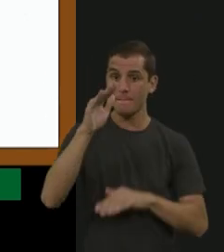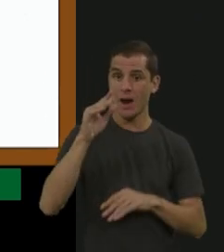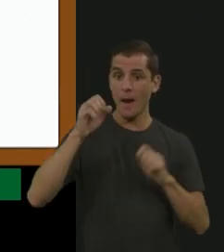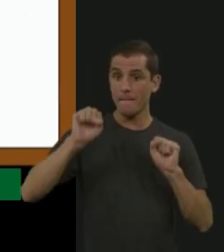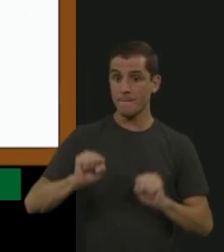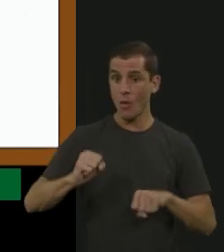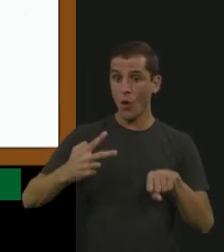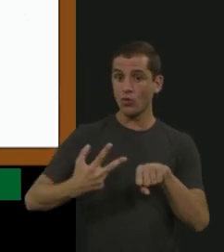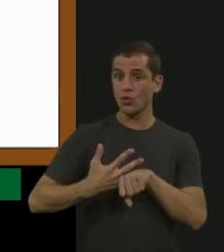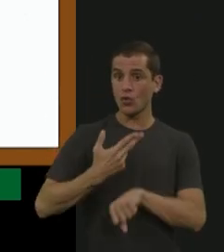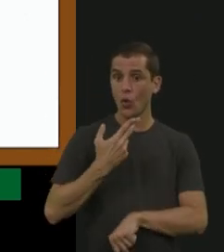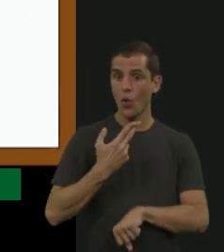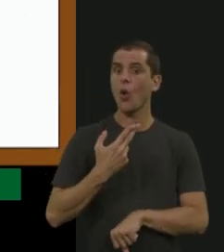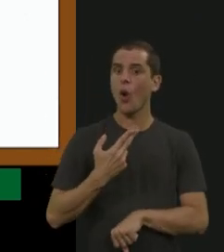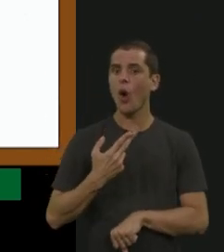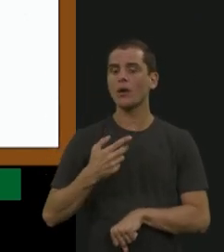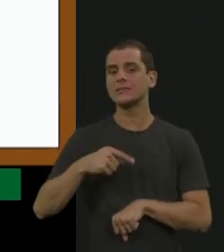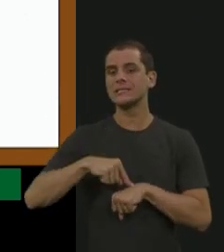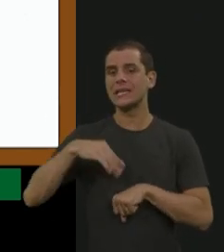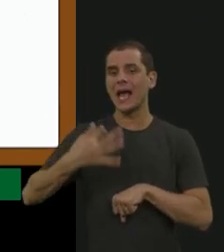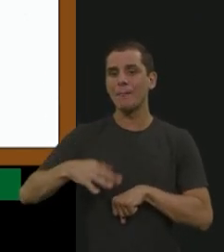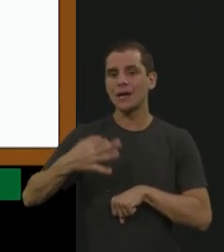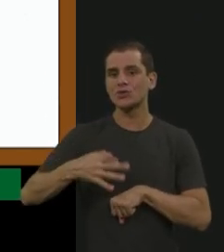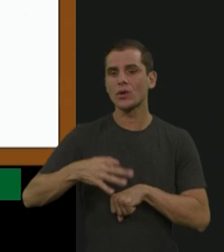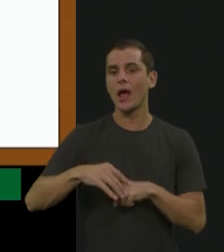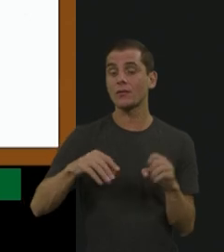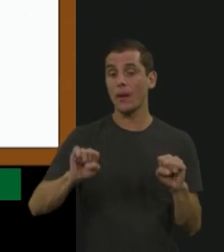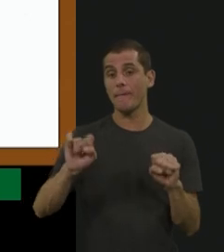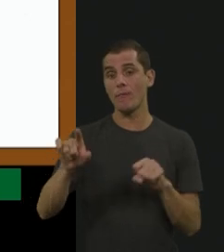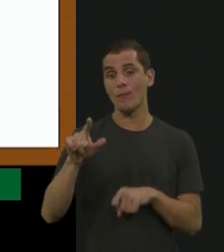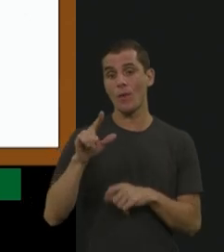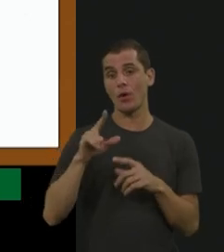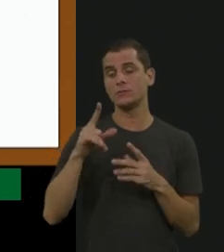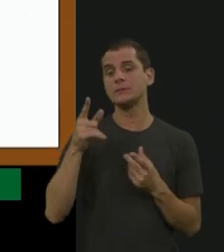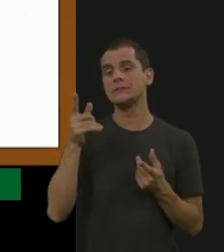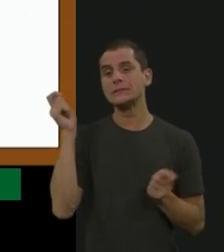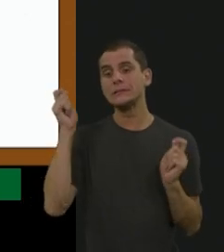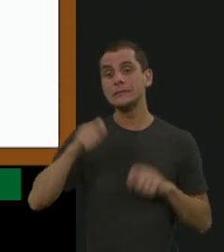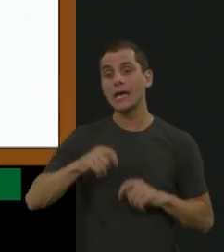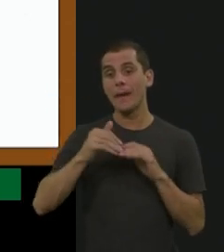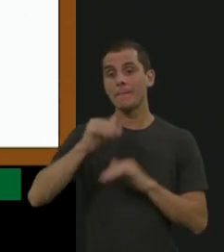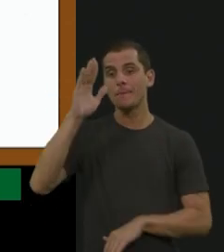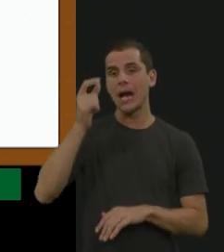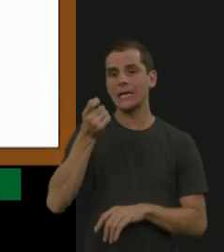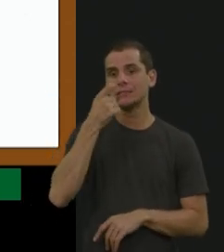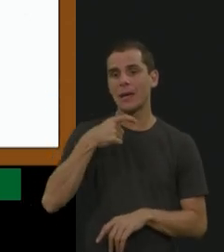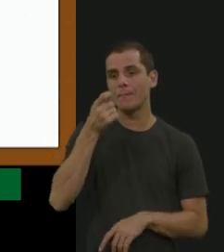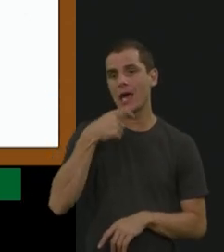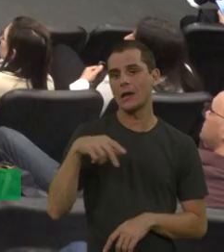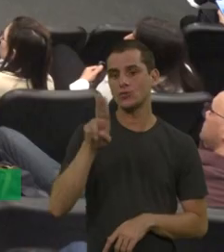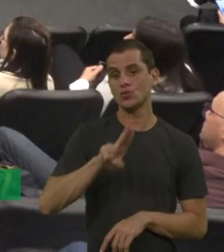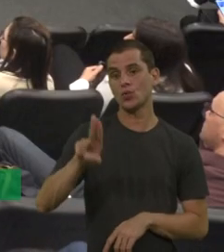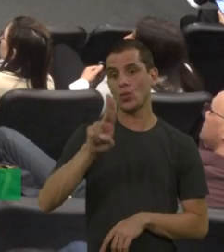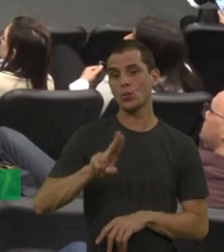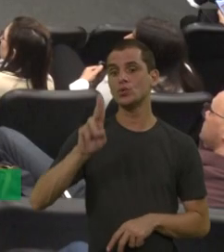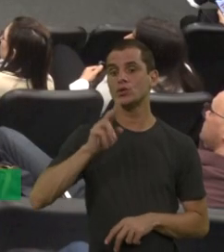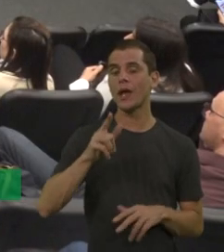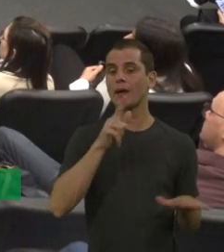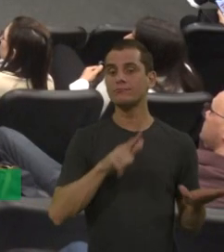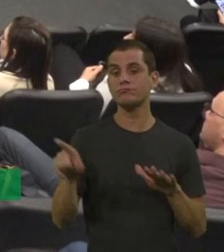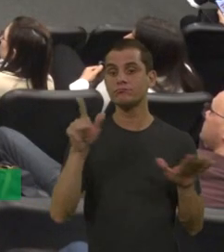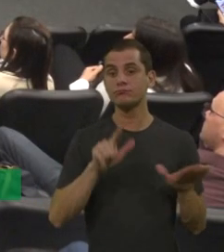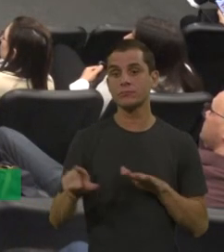a gente pode fazer o ajuste da dose e também na frequência da aplicação. Então, é um